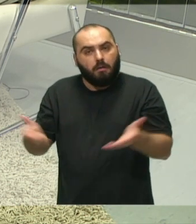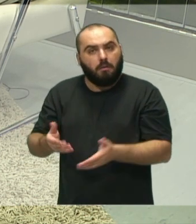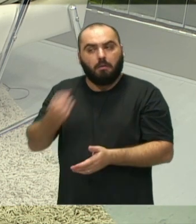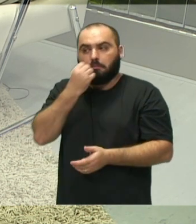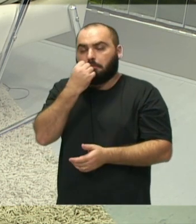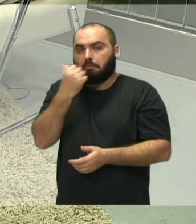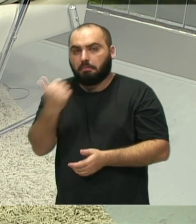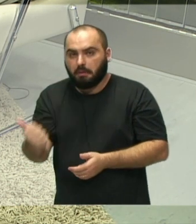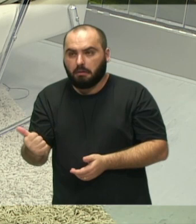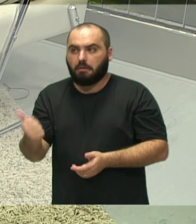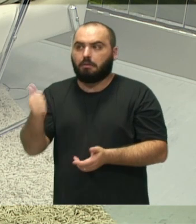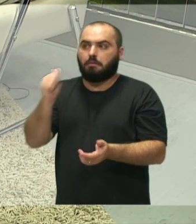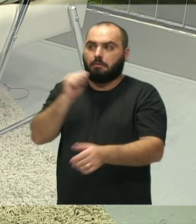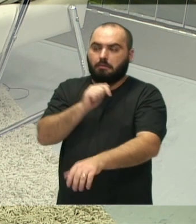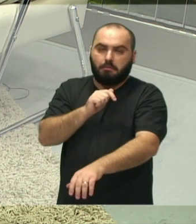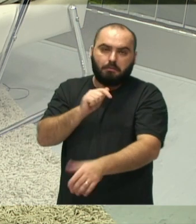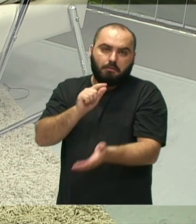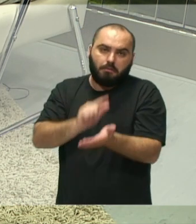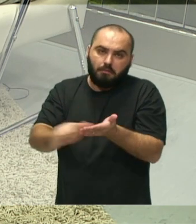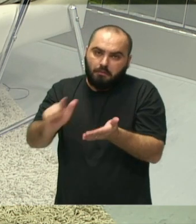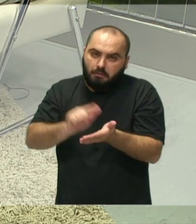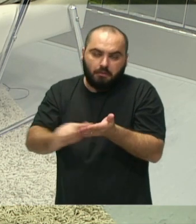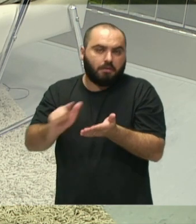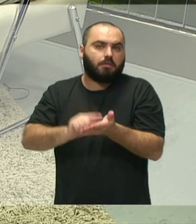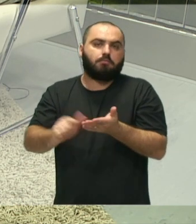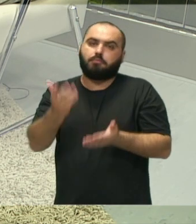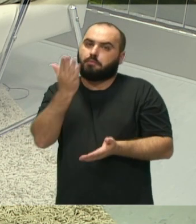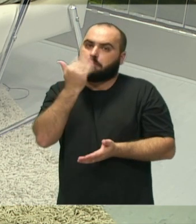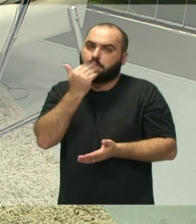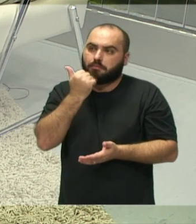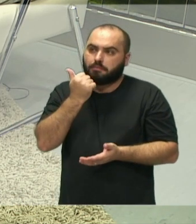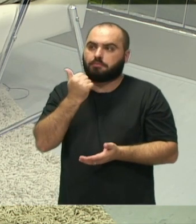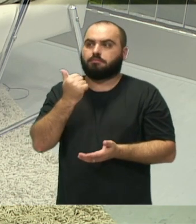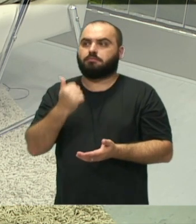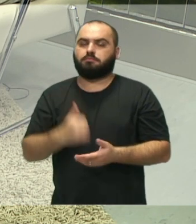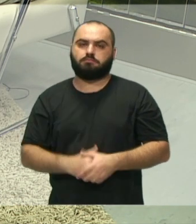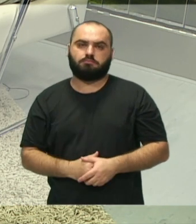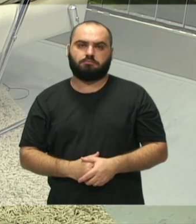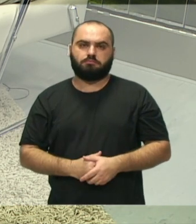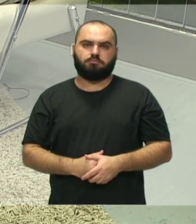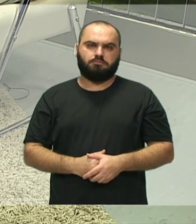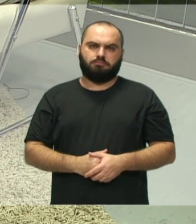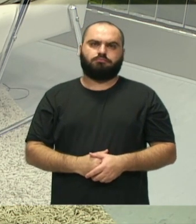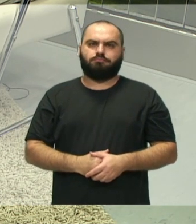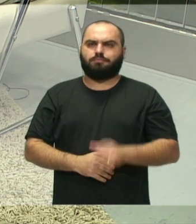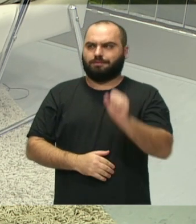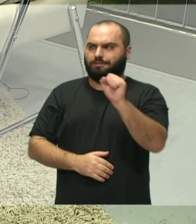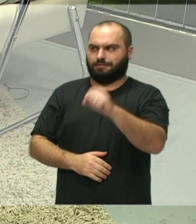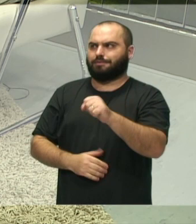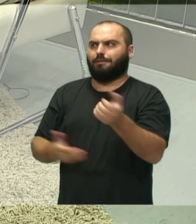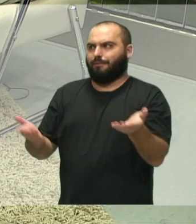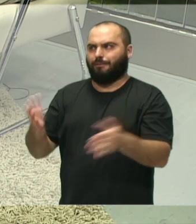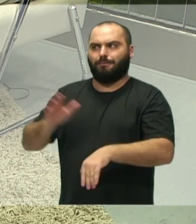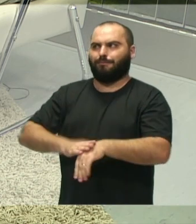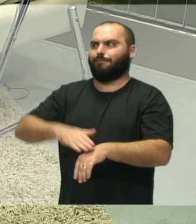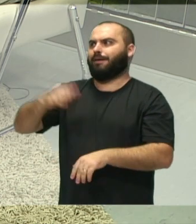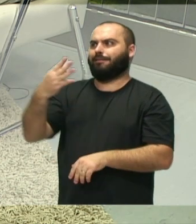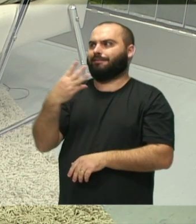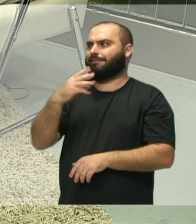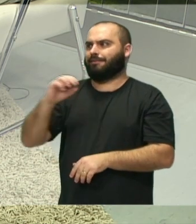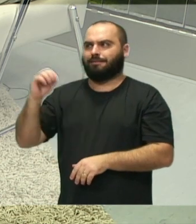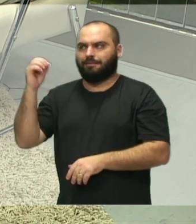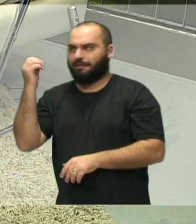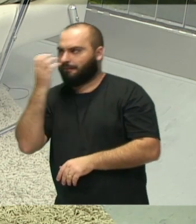assistidos, limpos, alimentados, né. E é uma grande quantidade de animais. Sim, nem todos, hoje tem mais 300, nem todos,